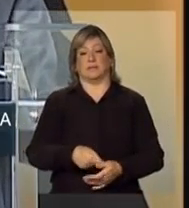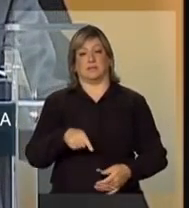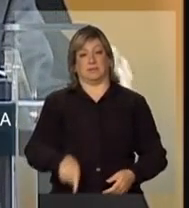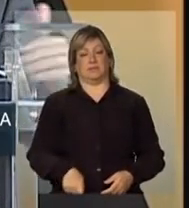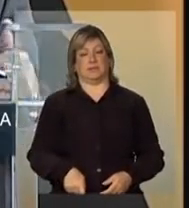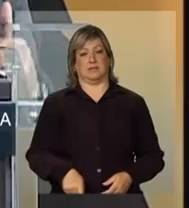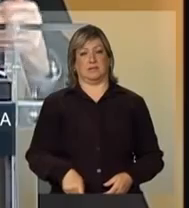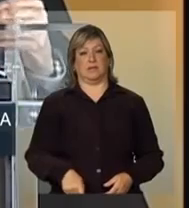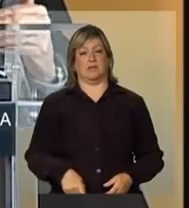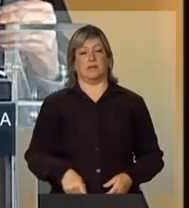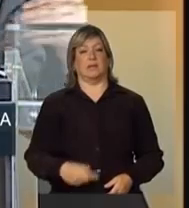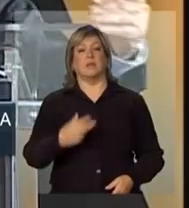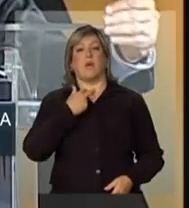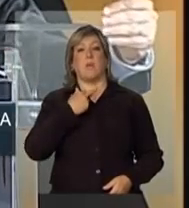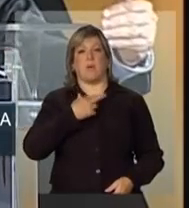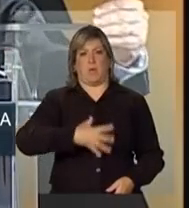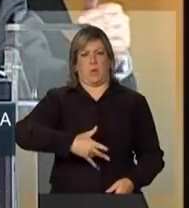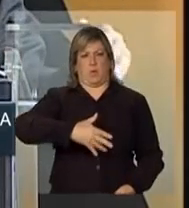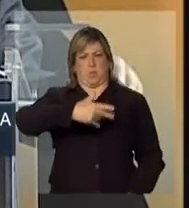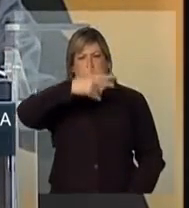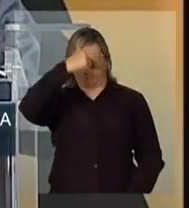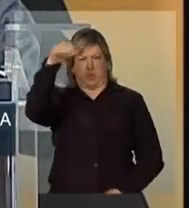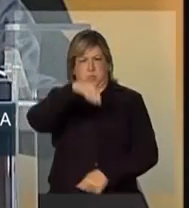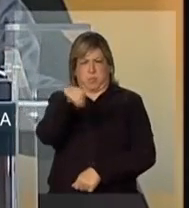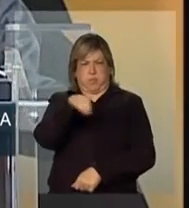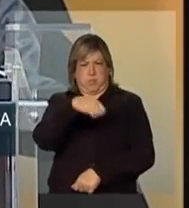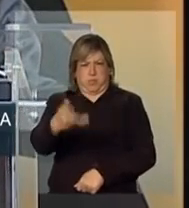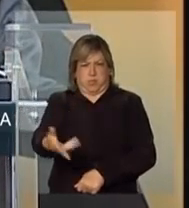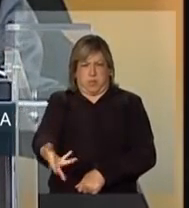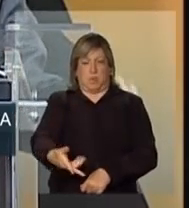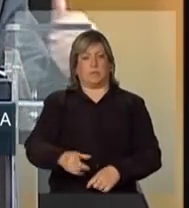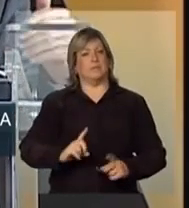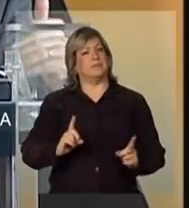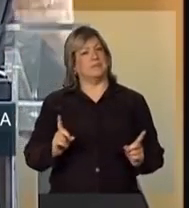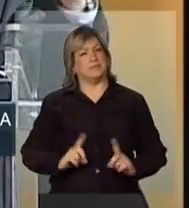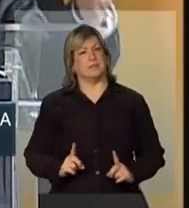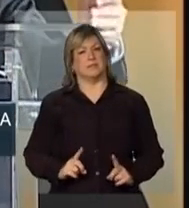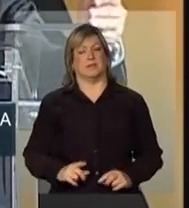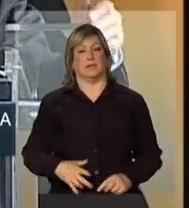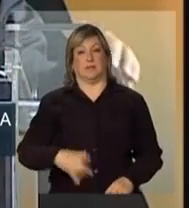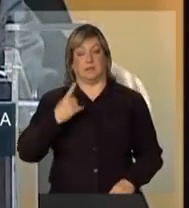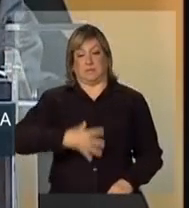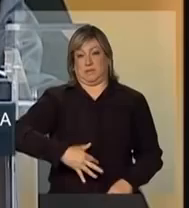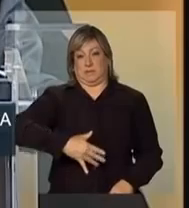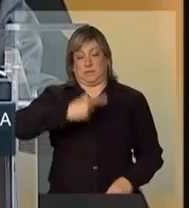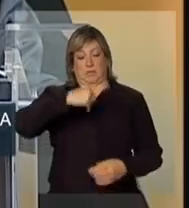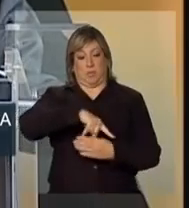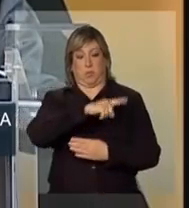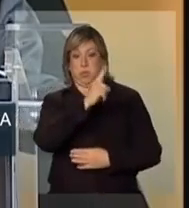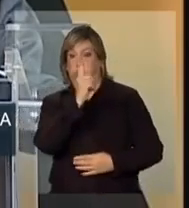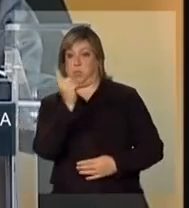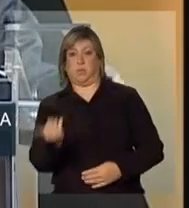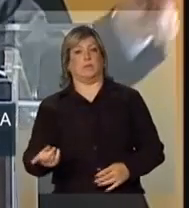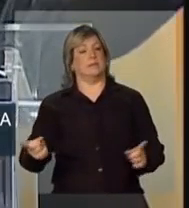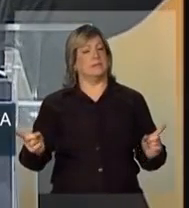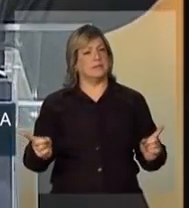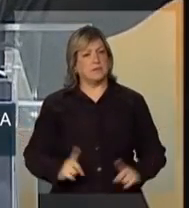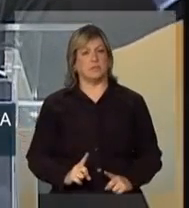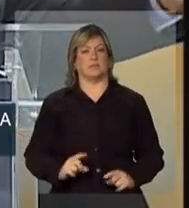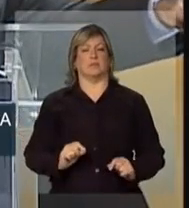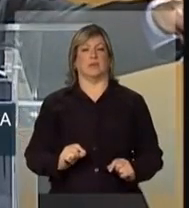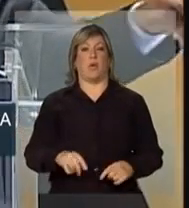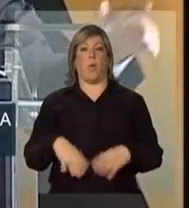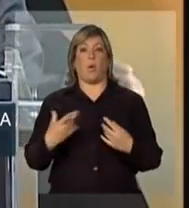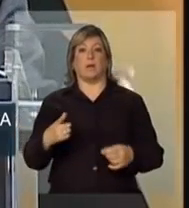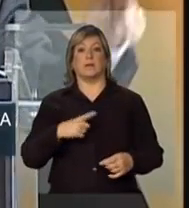E não deve se exceder na velocidade regulamentar, não deve se exceder na velocidade que é permitida. Quando, num